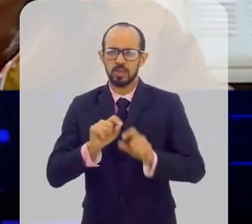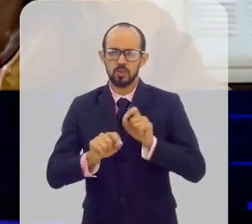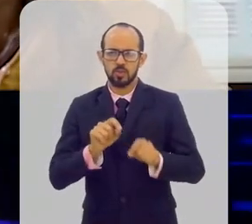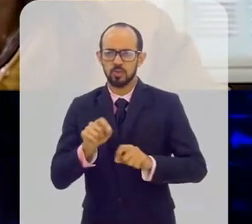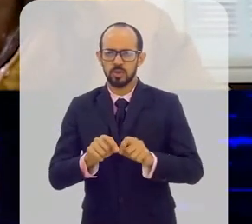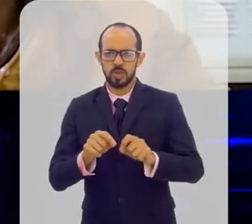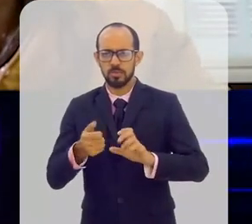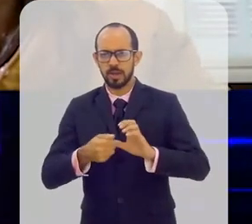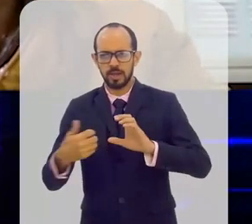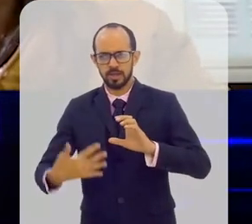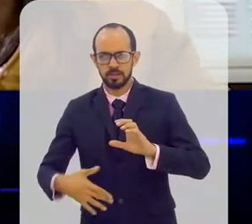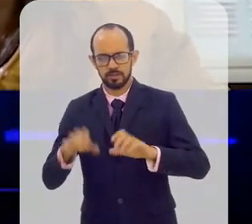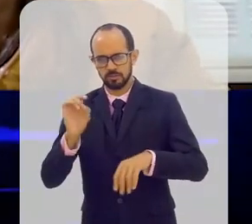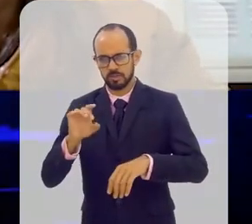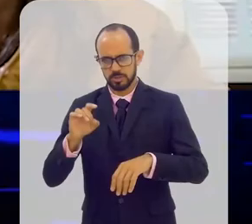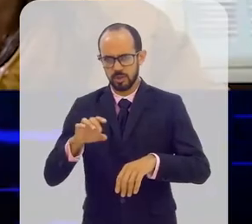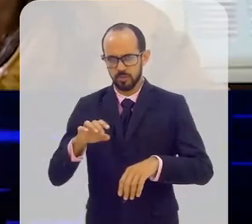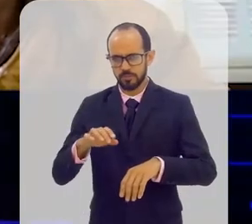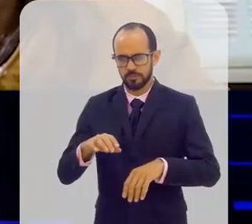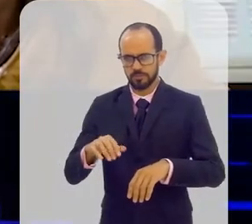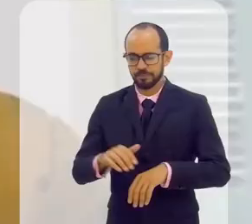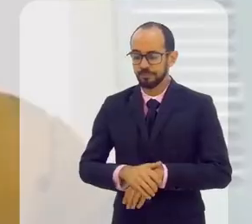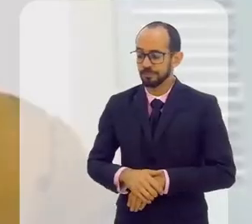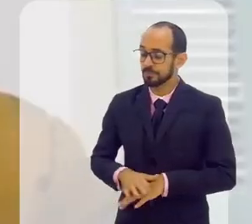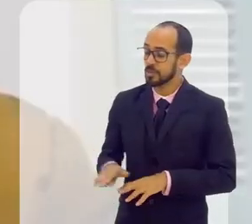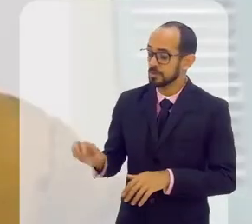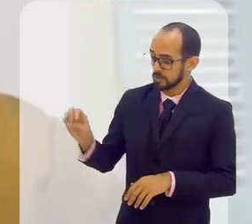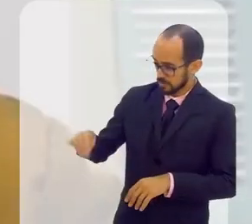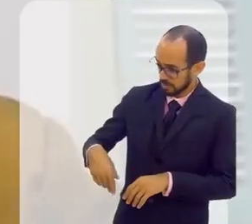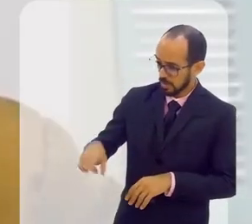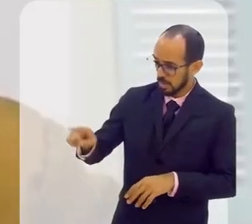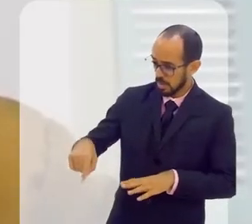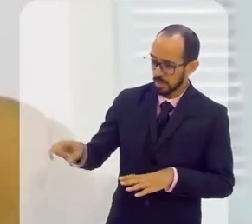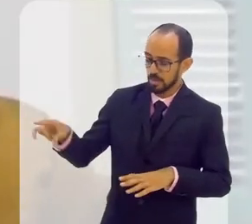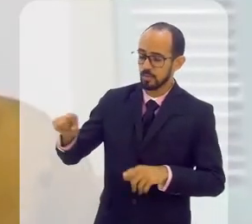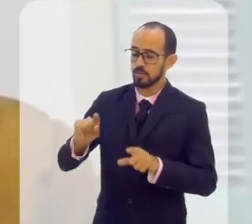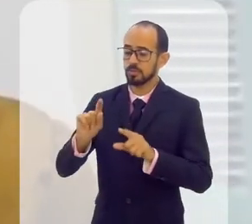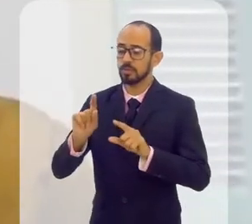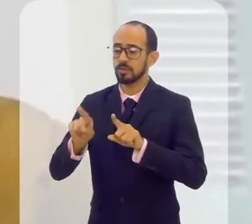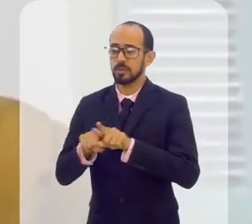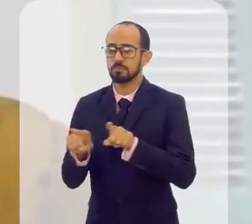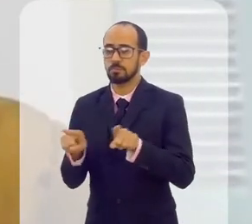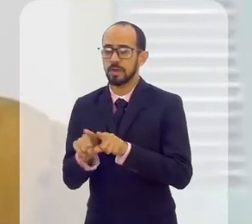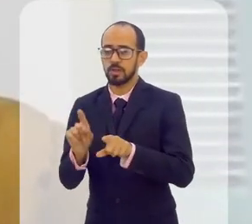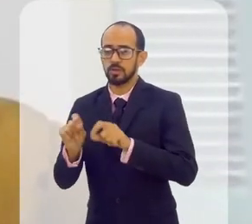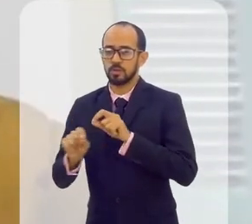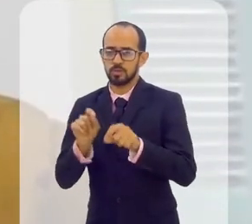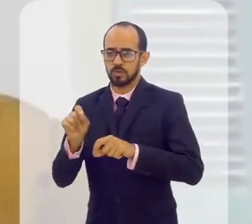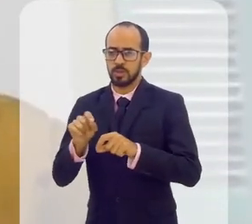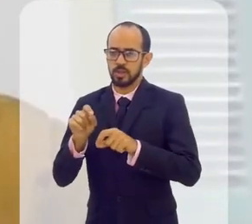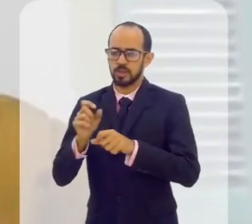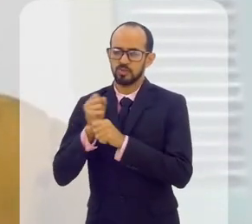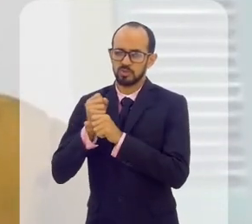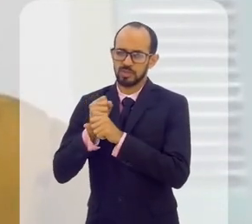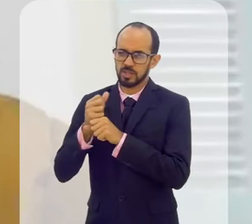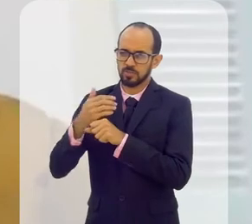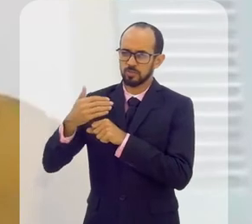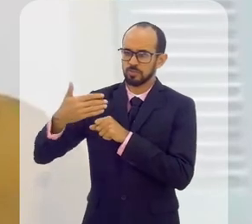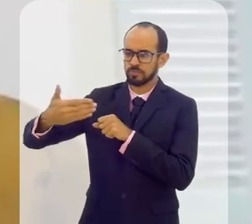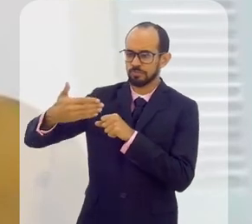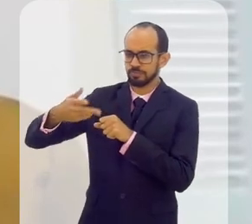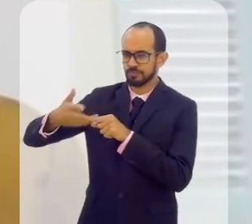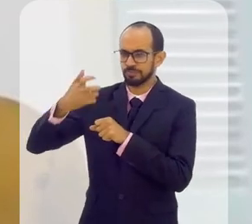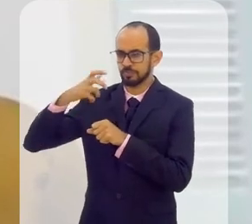condição especial aí perto do contexto nacional, né? E eu ia se reforçar mesmo. Eu acho que a gente, nos